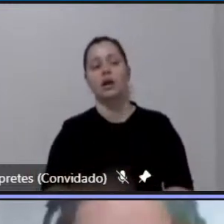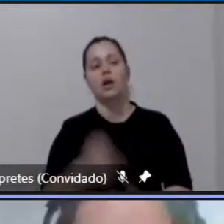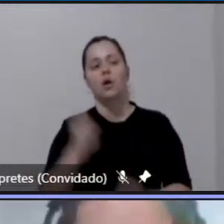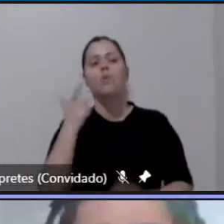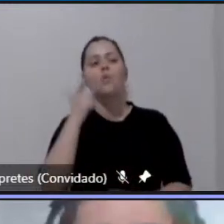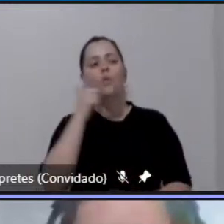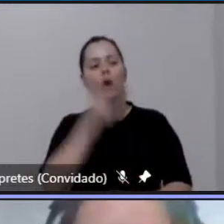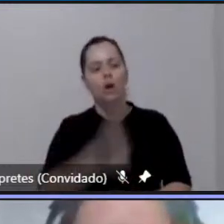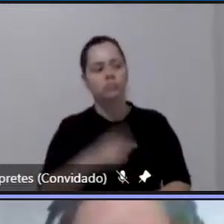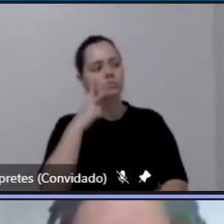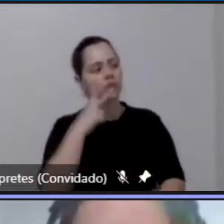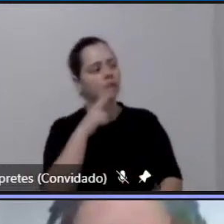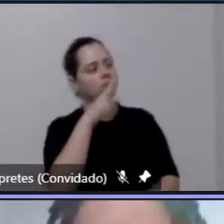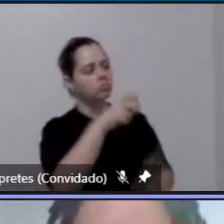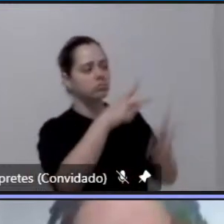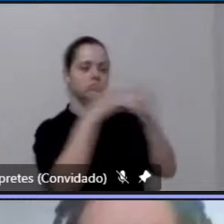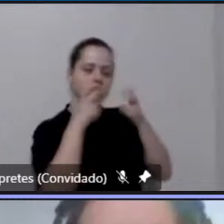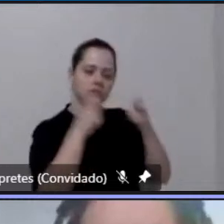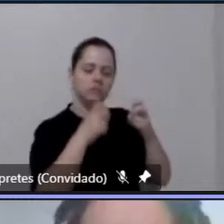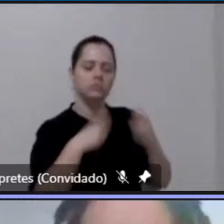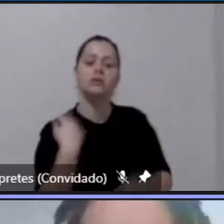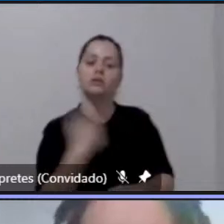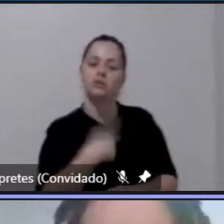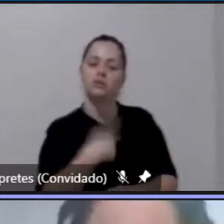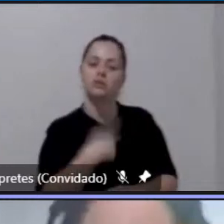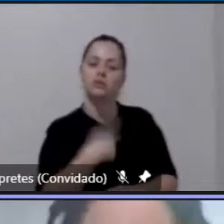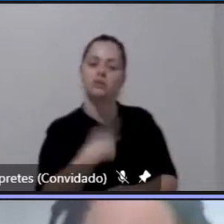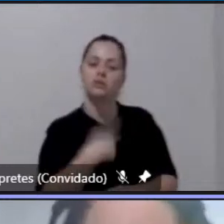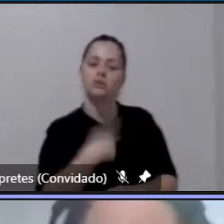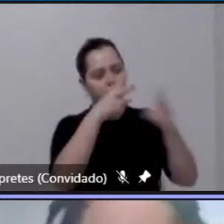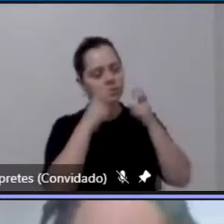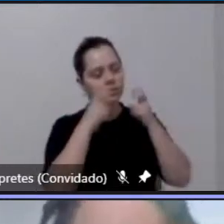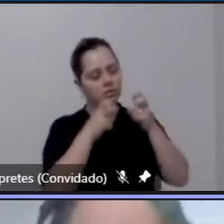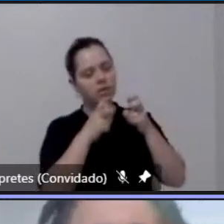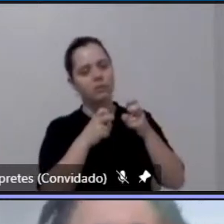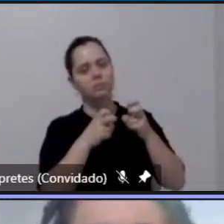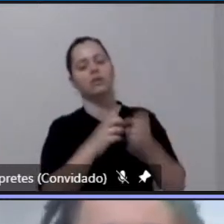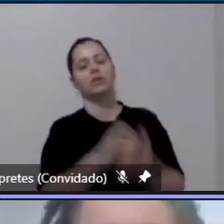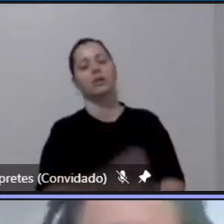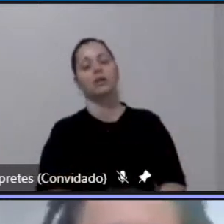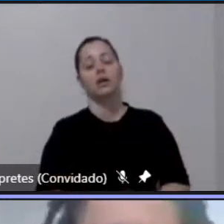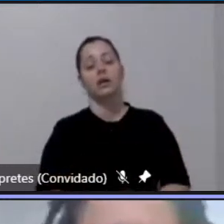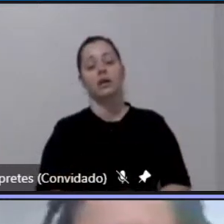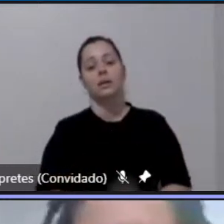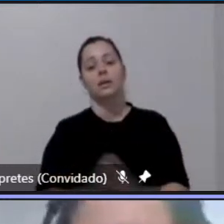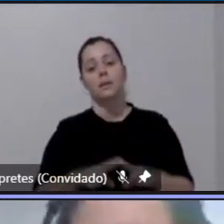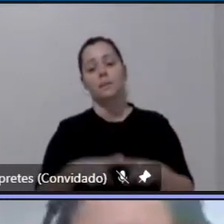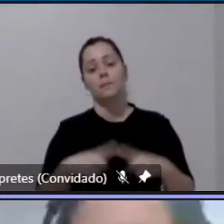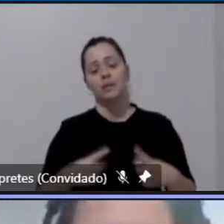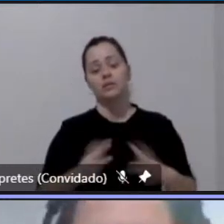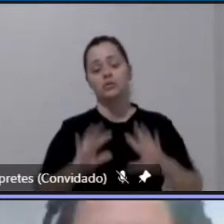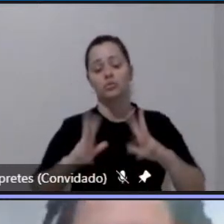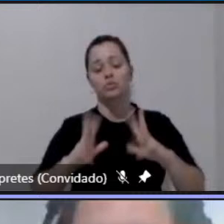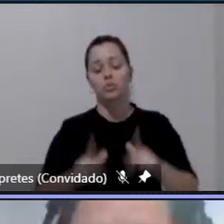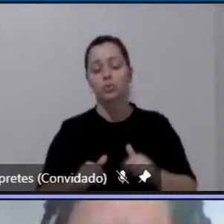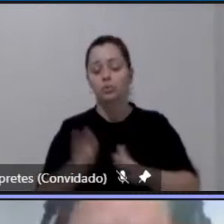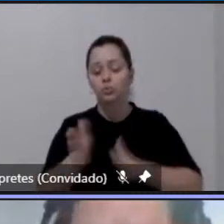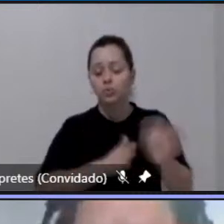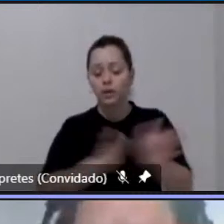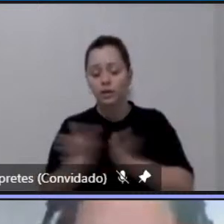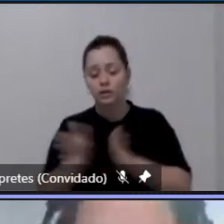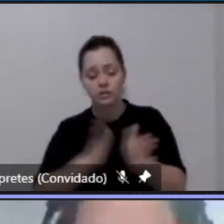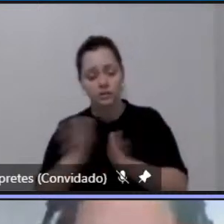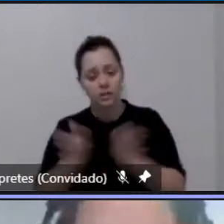região do vale a gente vê que os fluxos é que eu não consigo mexer o cursor mas os fluxos eles se dão apenas